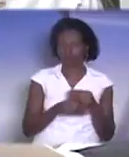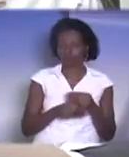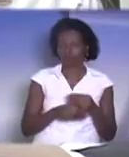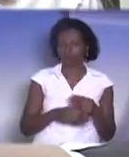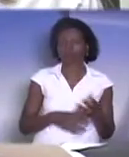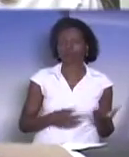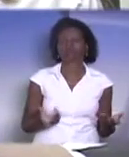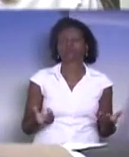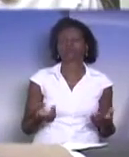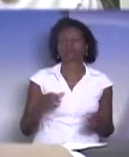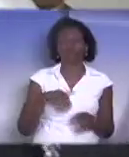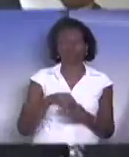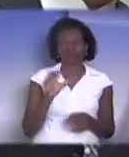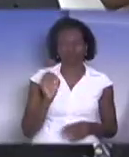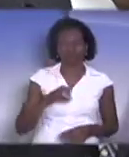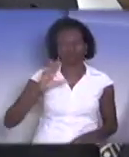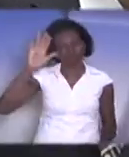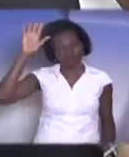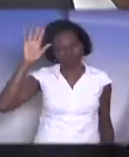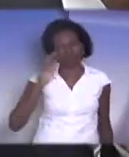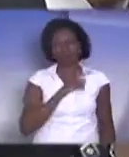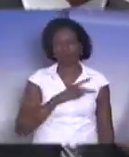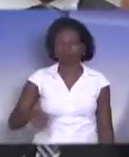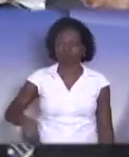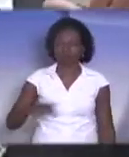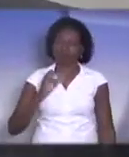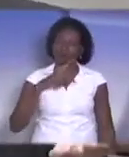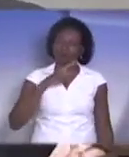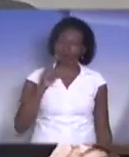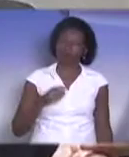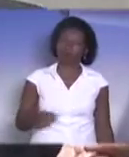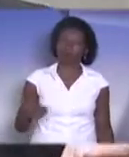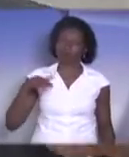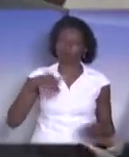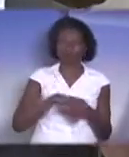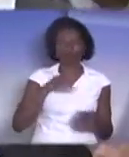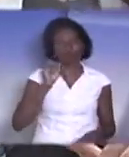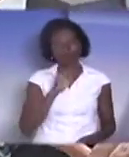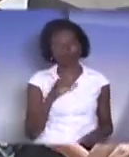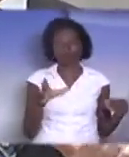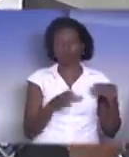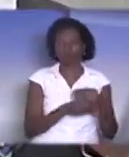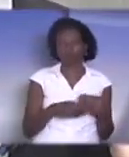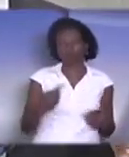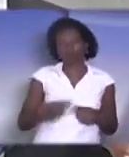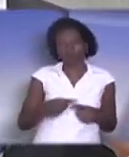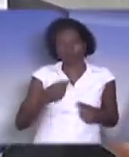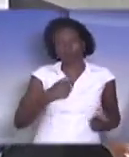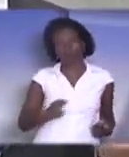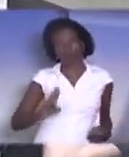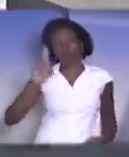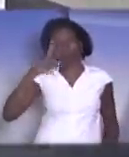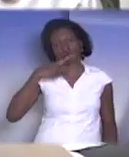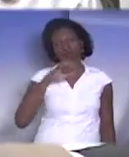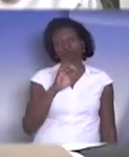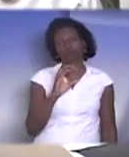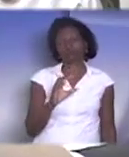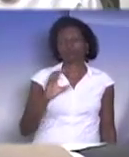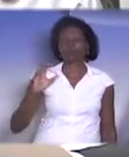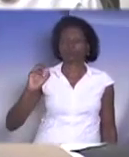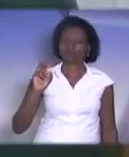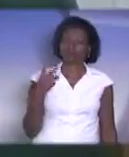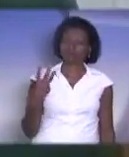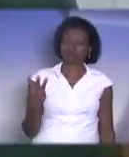Registro o voto de vossa excelência favorável. Pela ordem, presidente. Registrar meu voto favorável à emenda, até porque eu sou autor da PEC 03, que tem o mesmo objeto. Pela ordem,